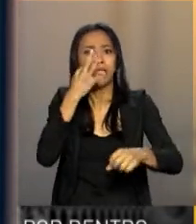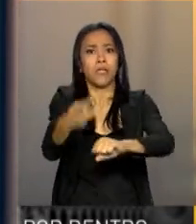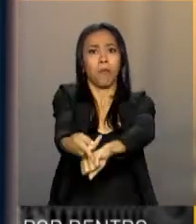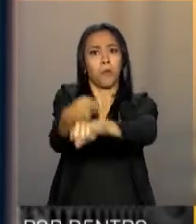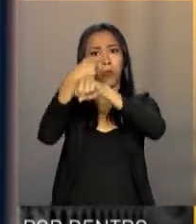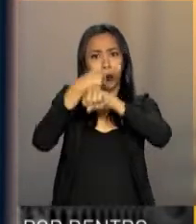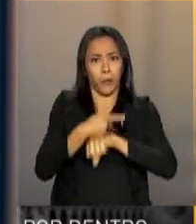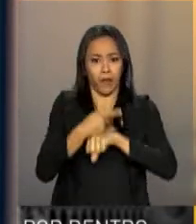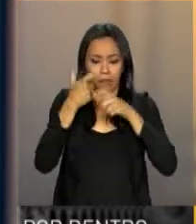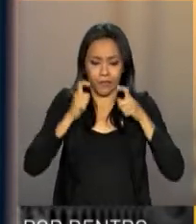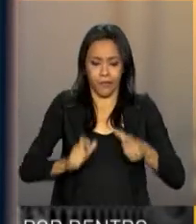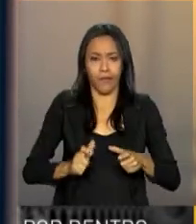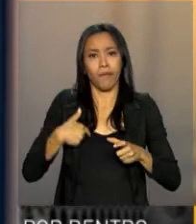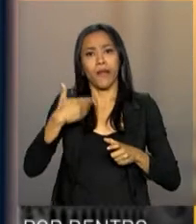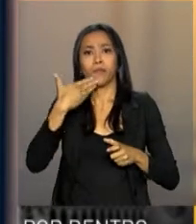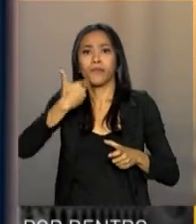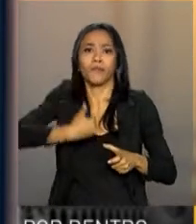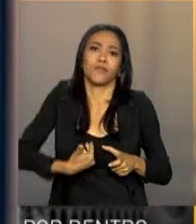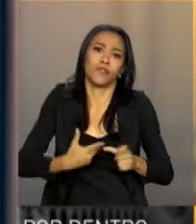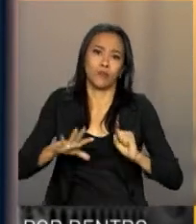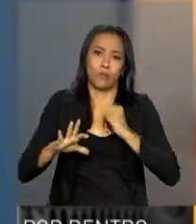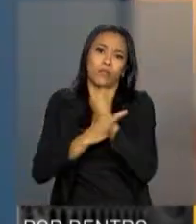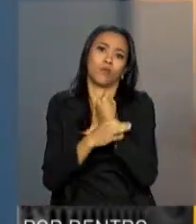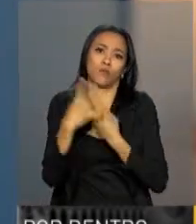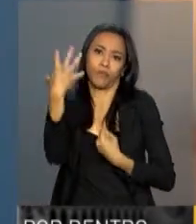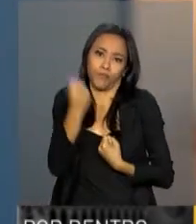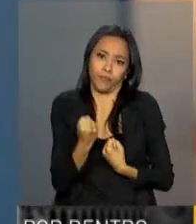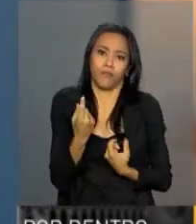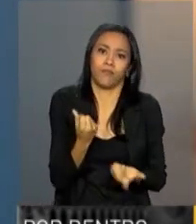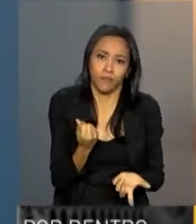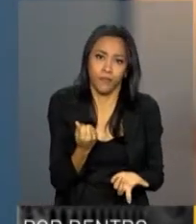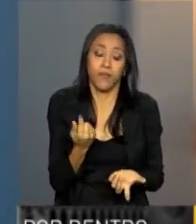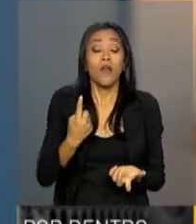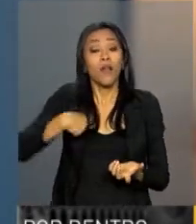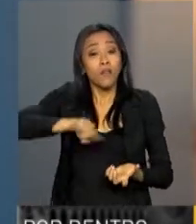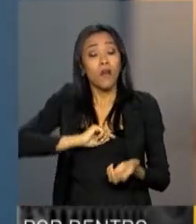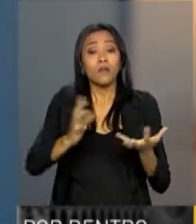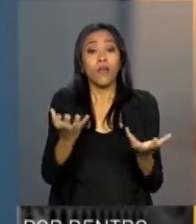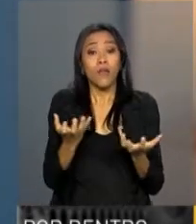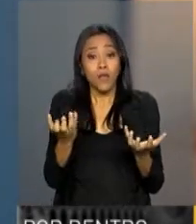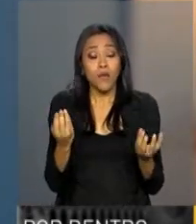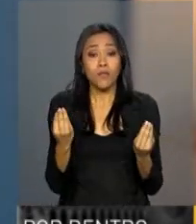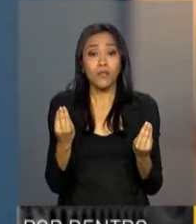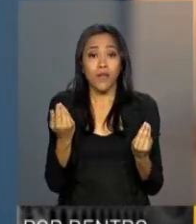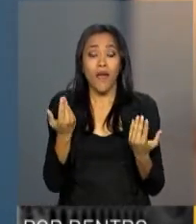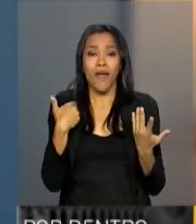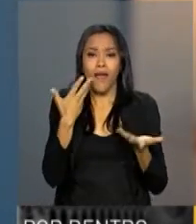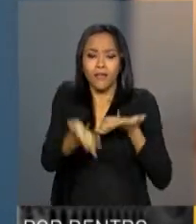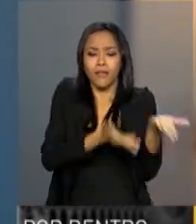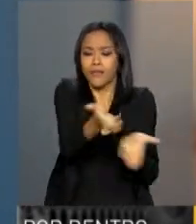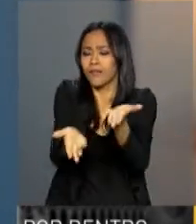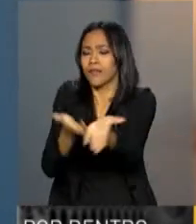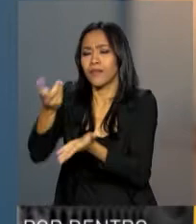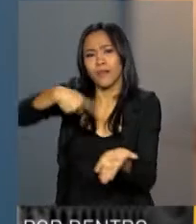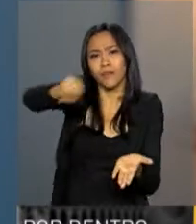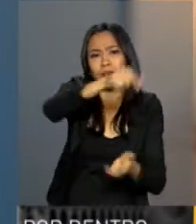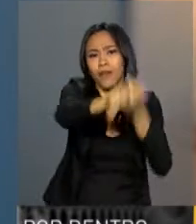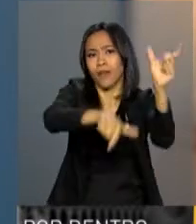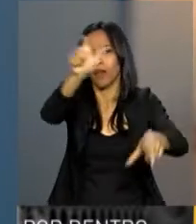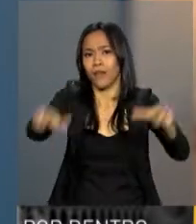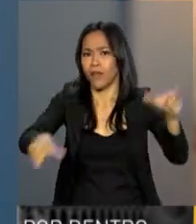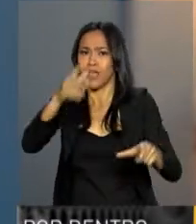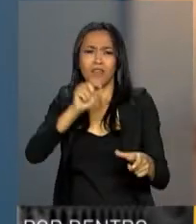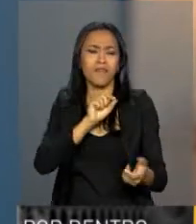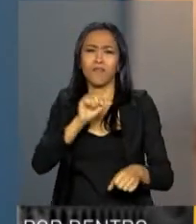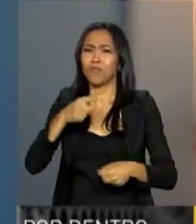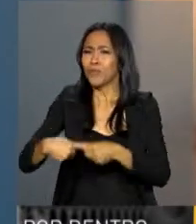agência para requerer o seguro-desemprego. Nós pretendemos dar o atendimento ao trabalhador em todos